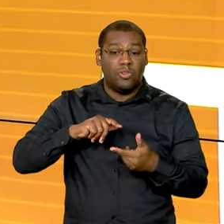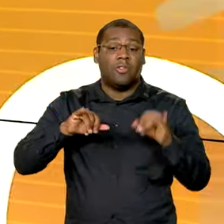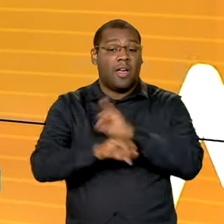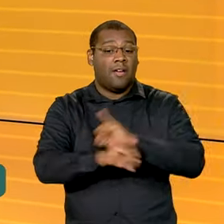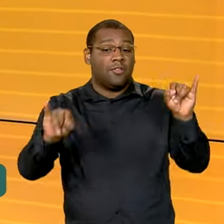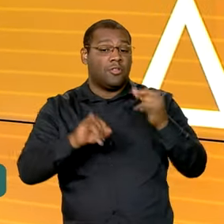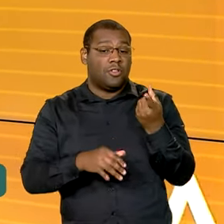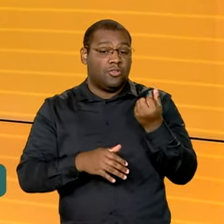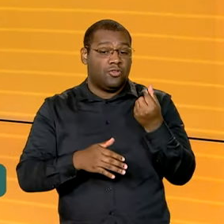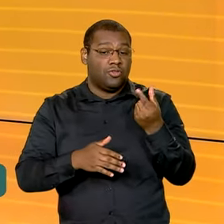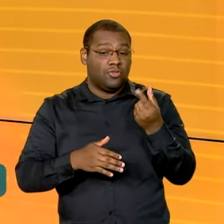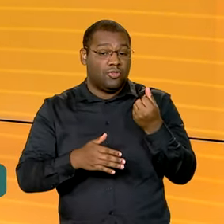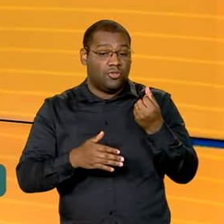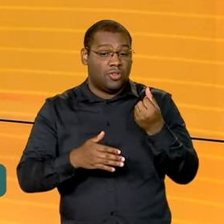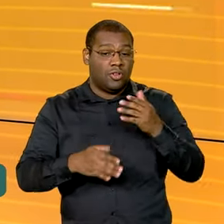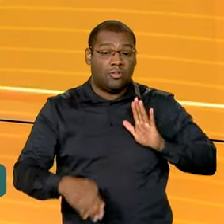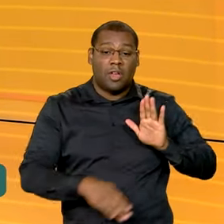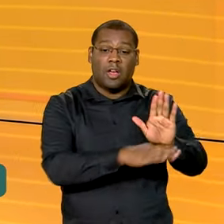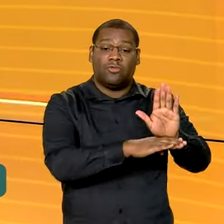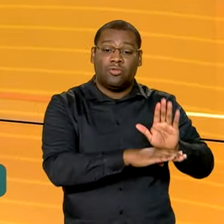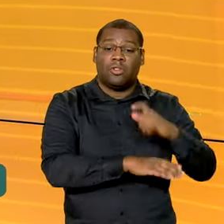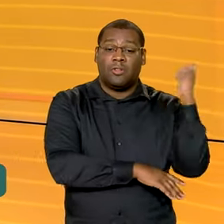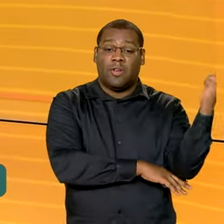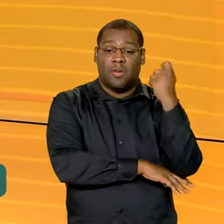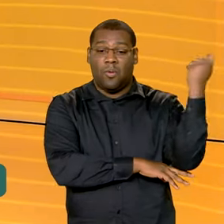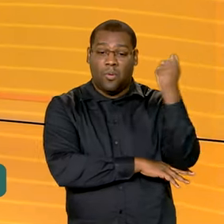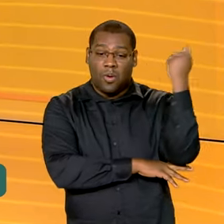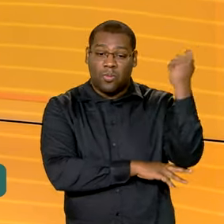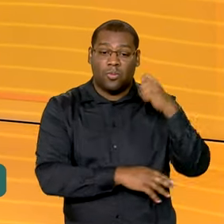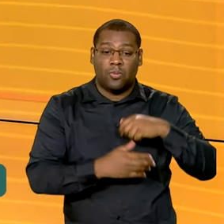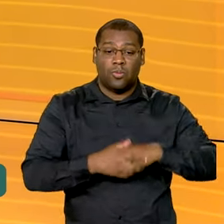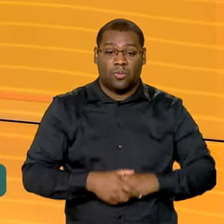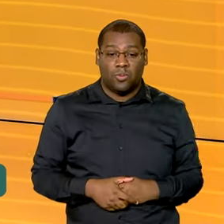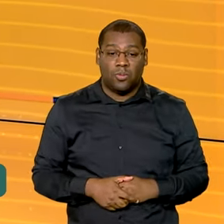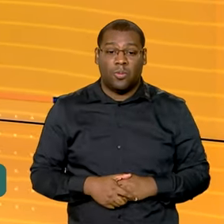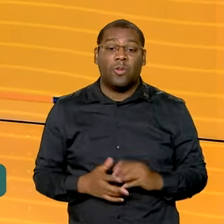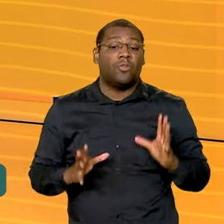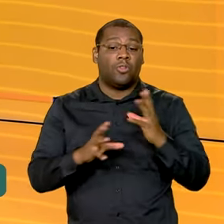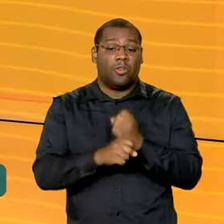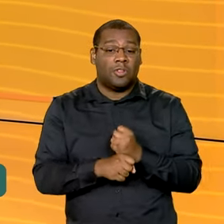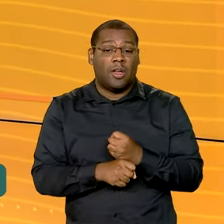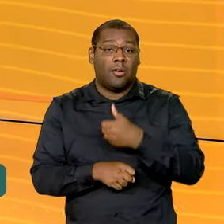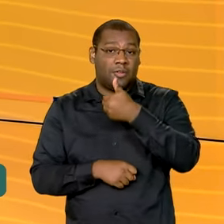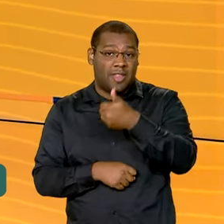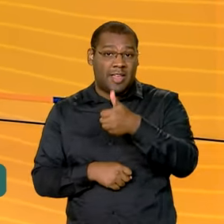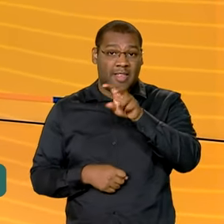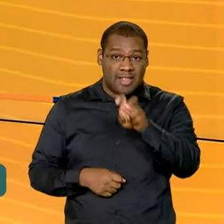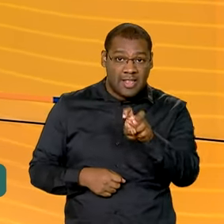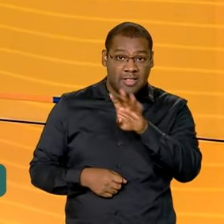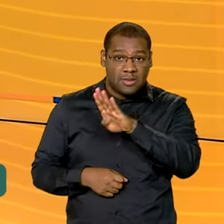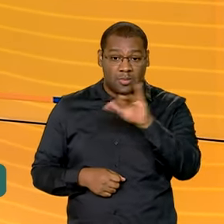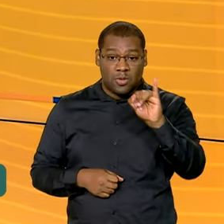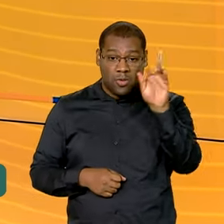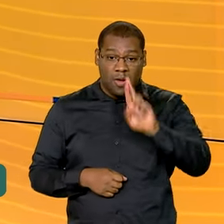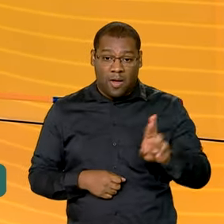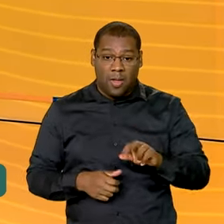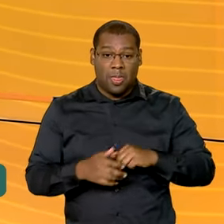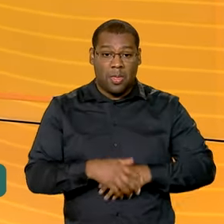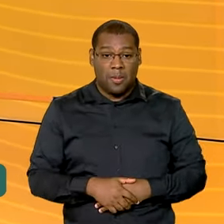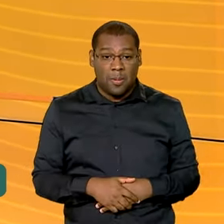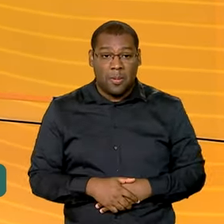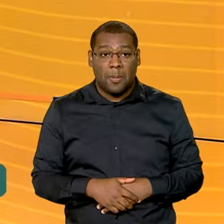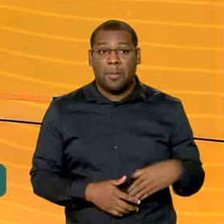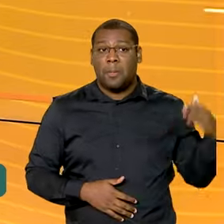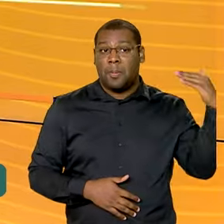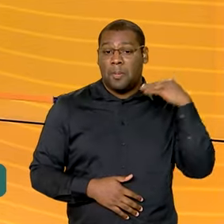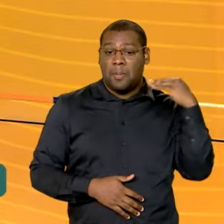Sul enfrentar as consequências desta calamidade. O total ultrapassa mais de 15 bilhões de reais. Só o novo Banco